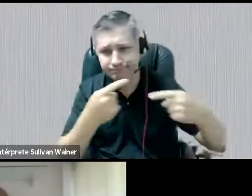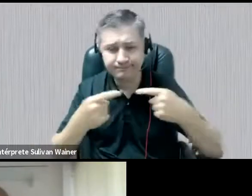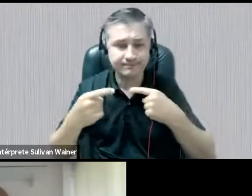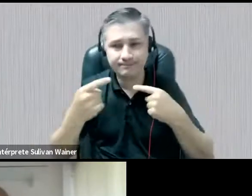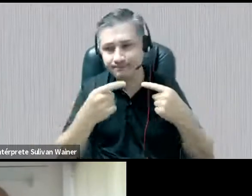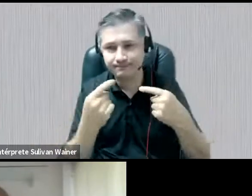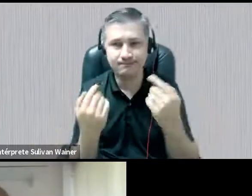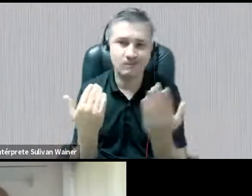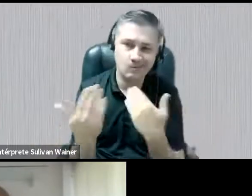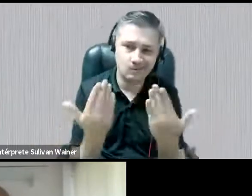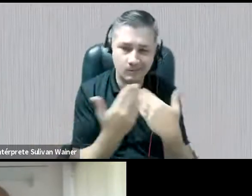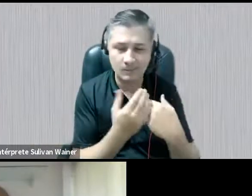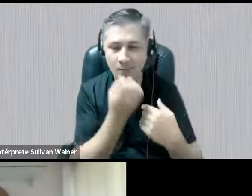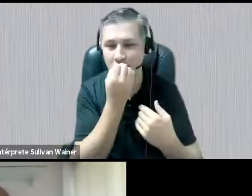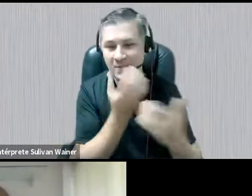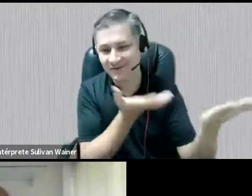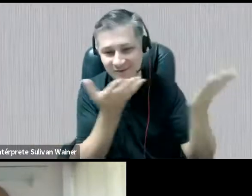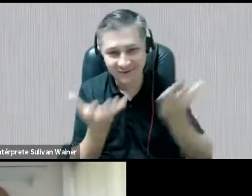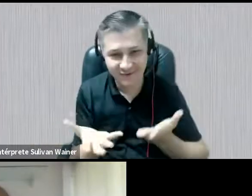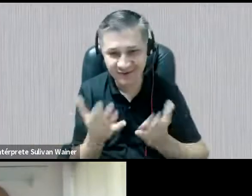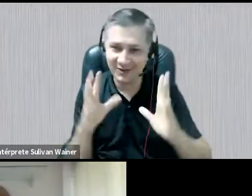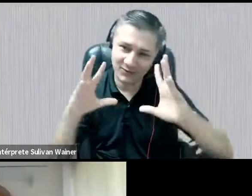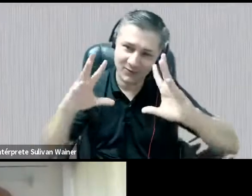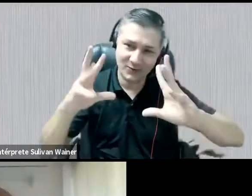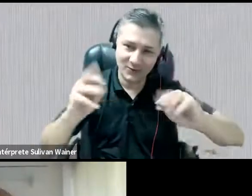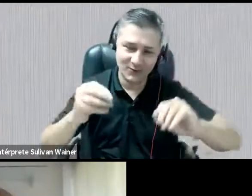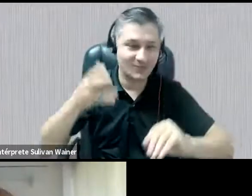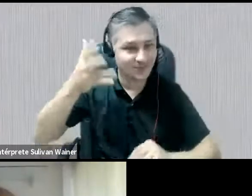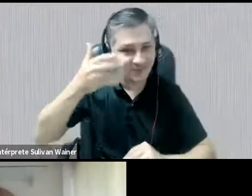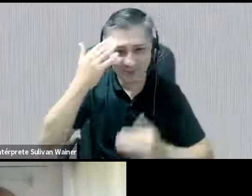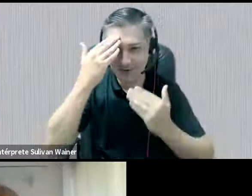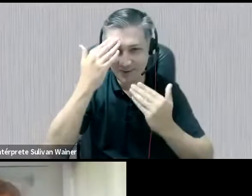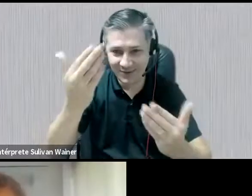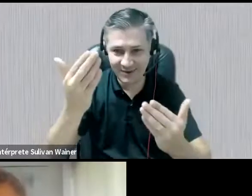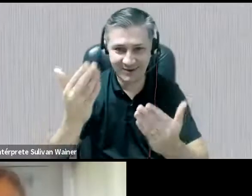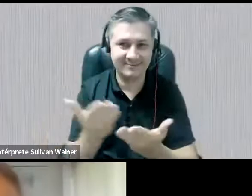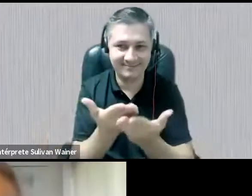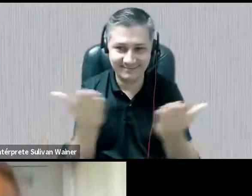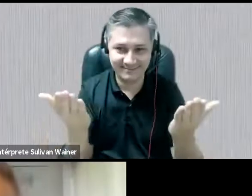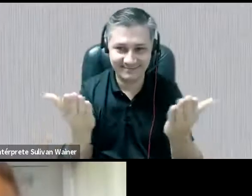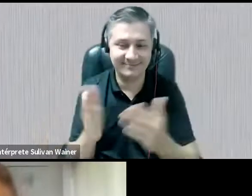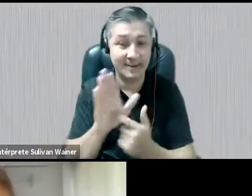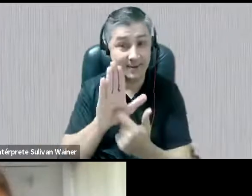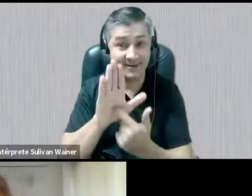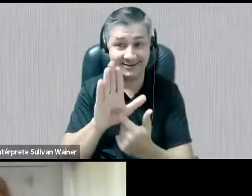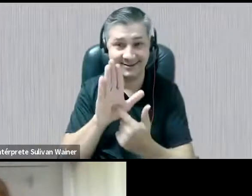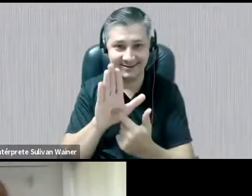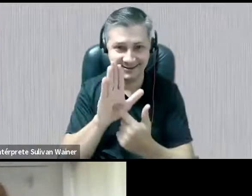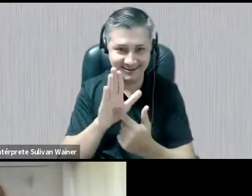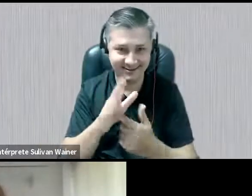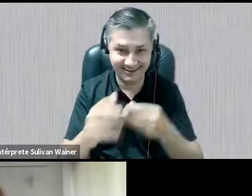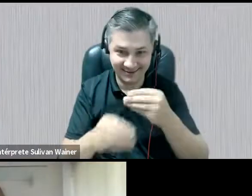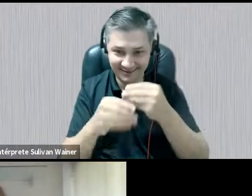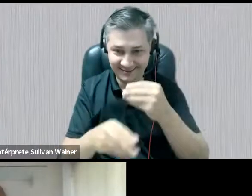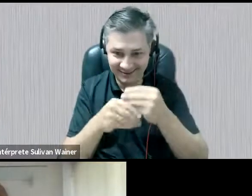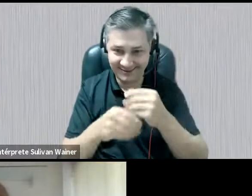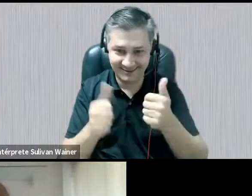E é isso. Muito bem-vindas todas e obrigada pela presença e pela contribuição.